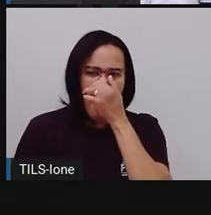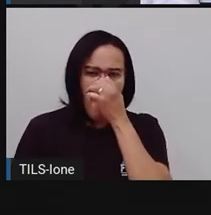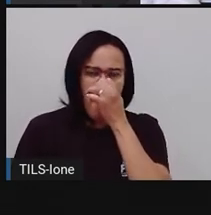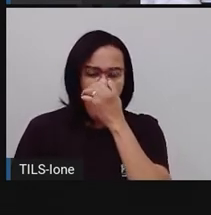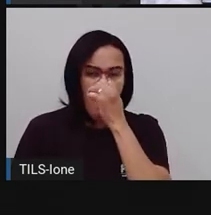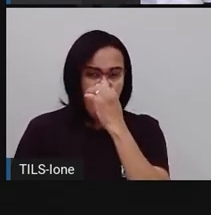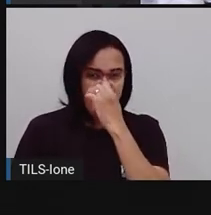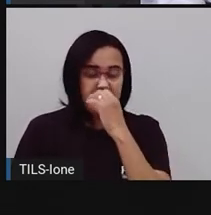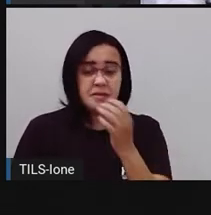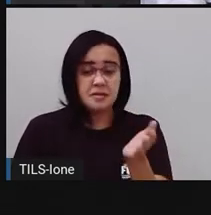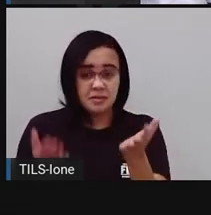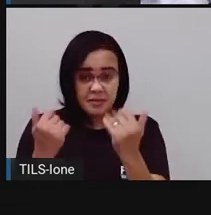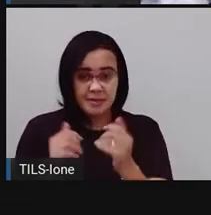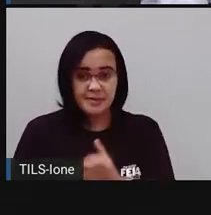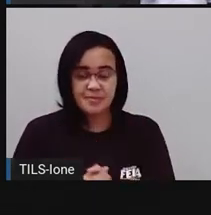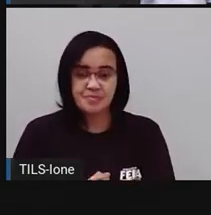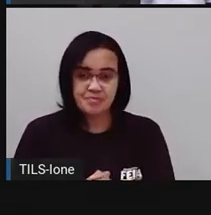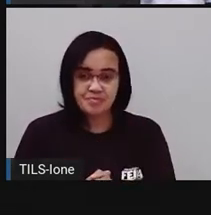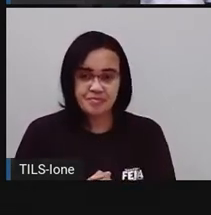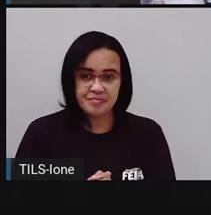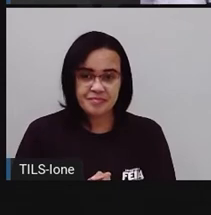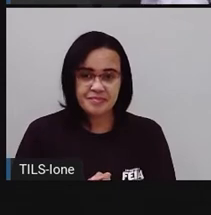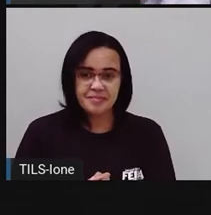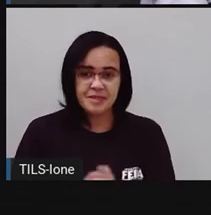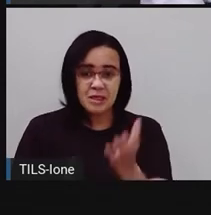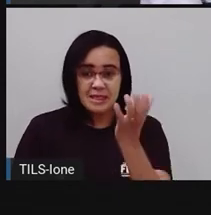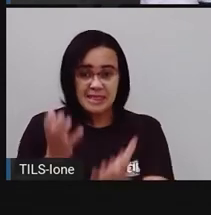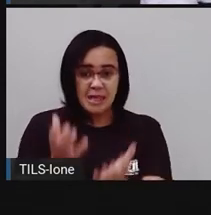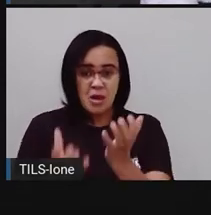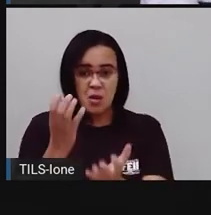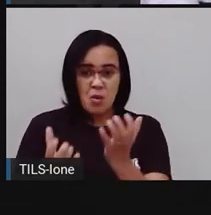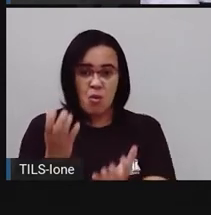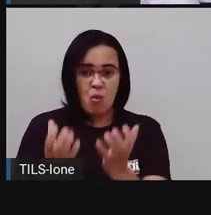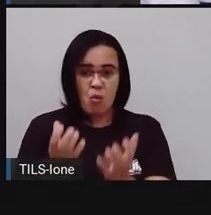Vamos lá. Ó... Que queimou o pau...